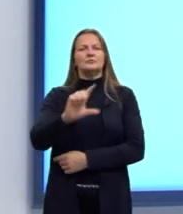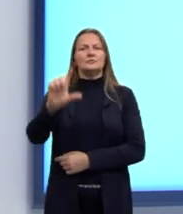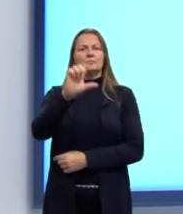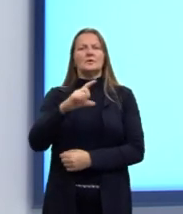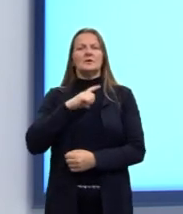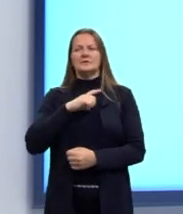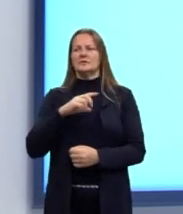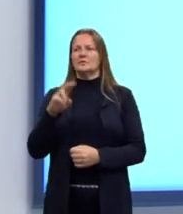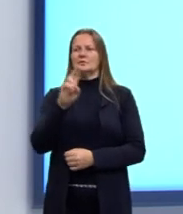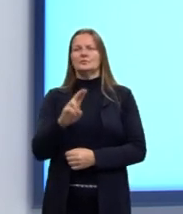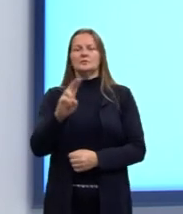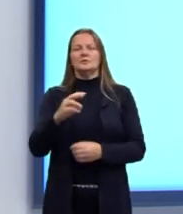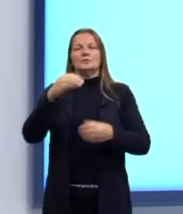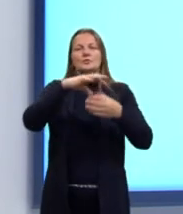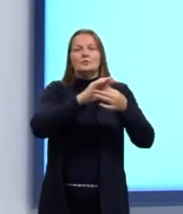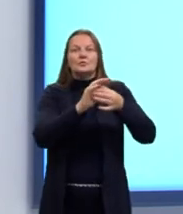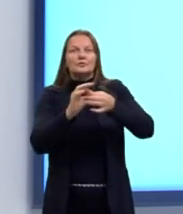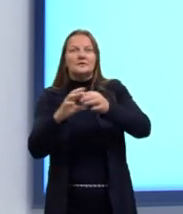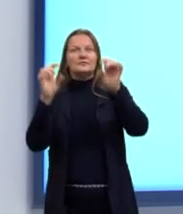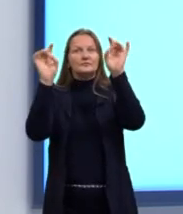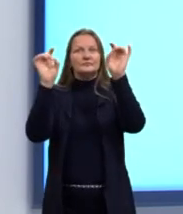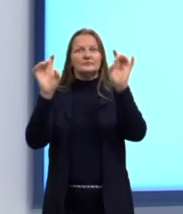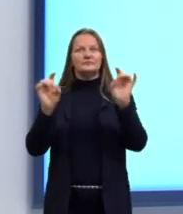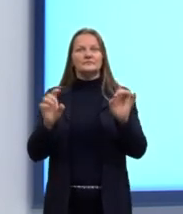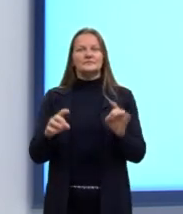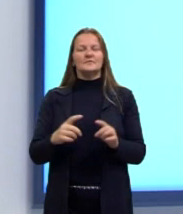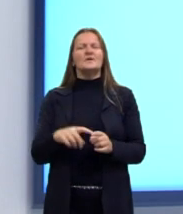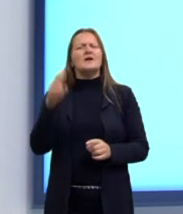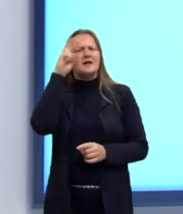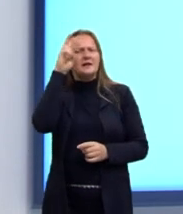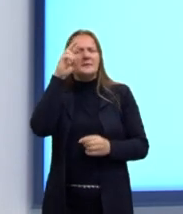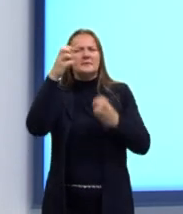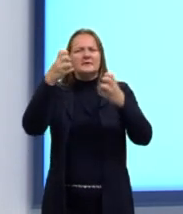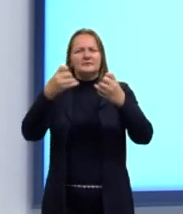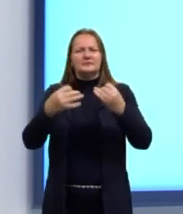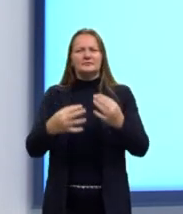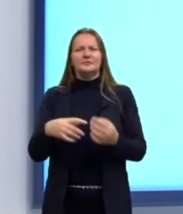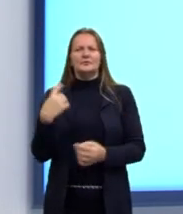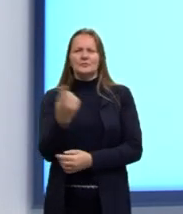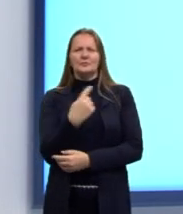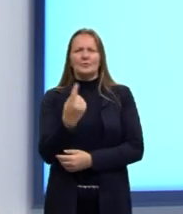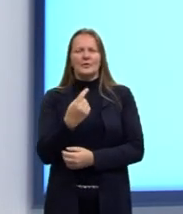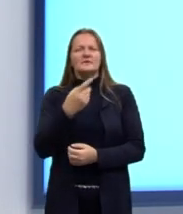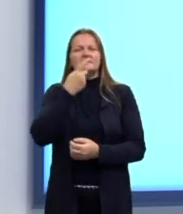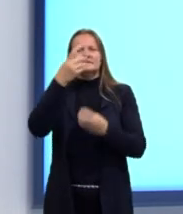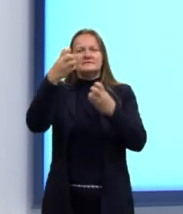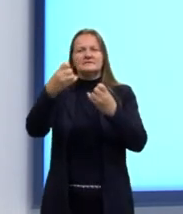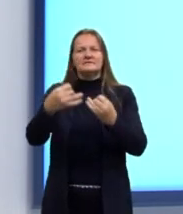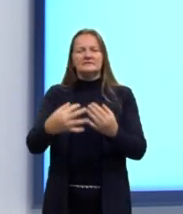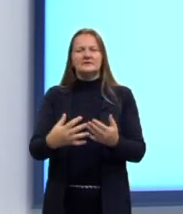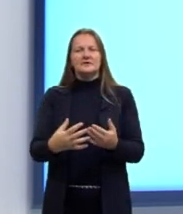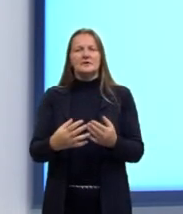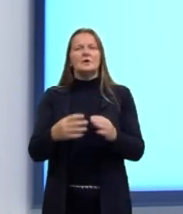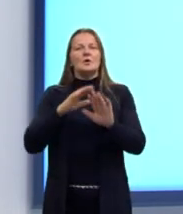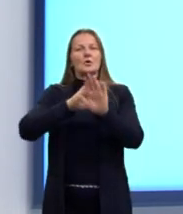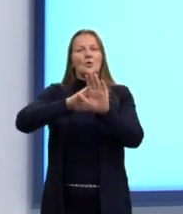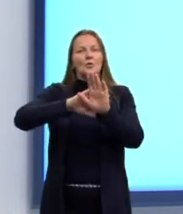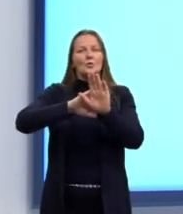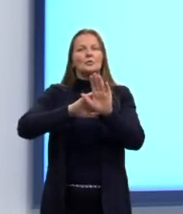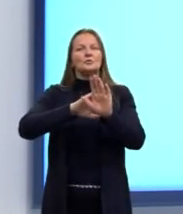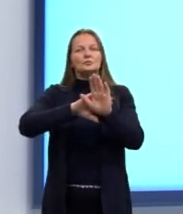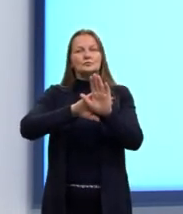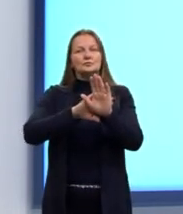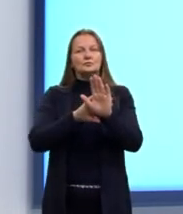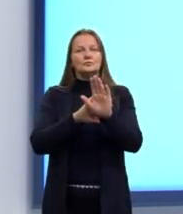aplicados em contextos específicos. Lembrando, né, gente, que já falamos aí sobre sentido conotativo e